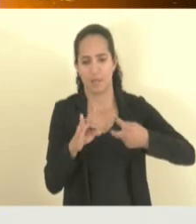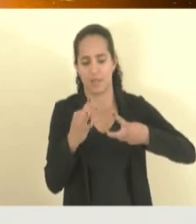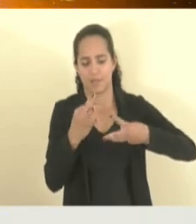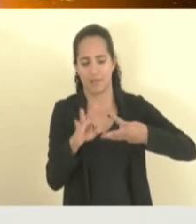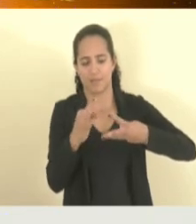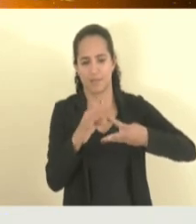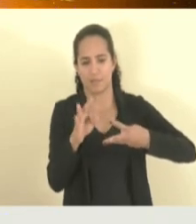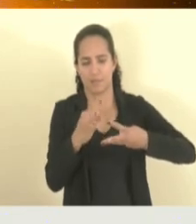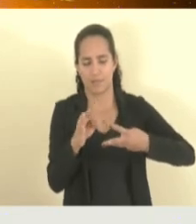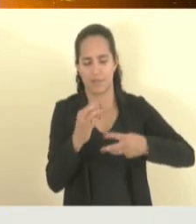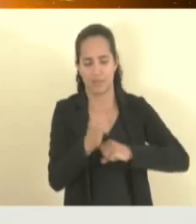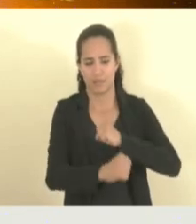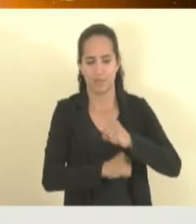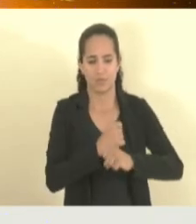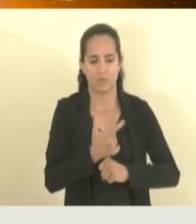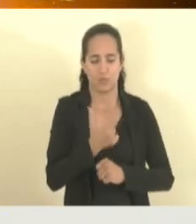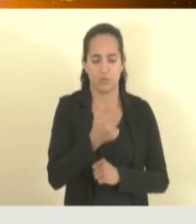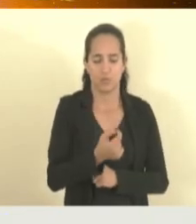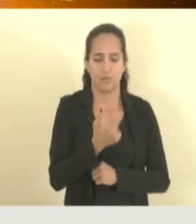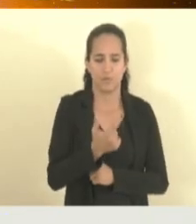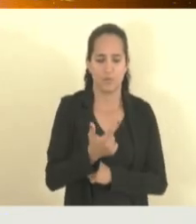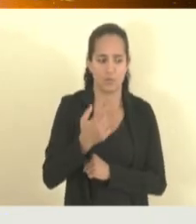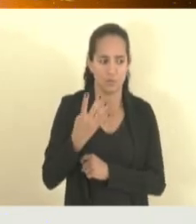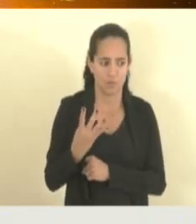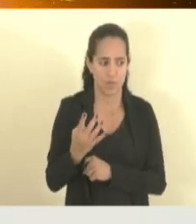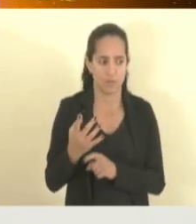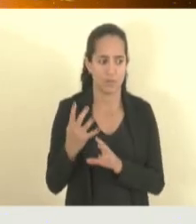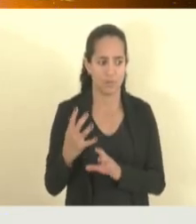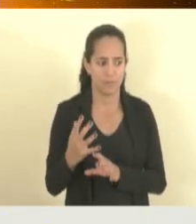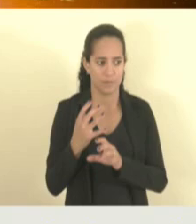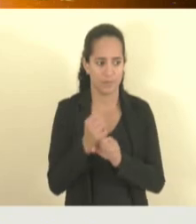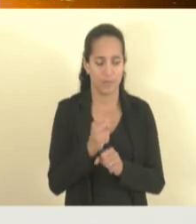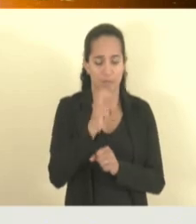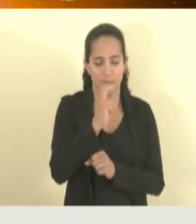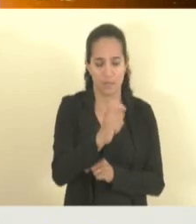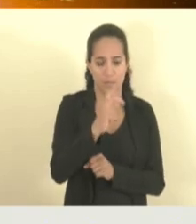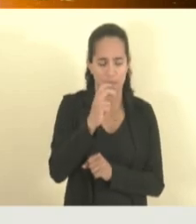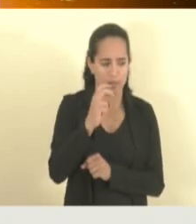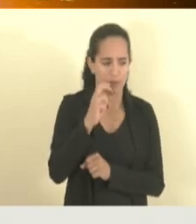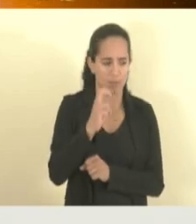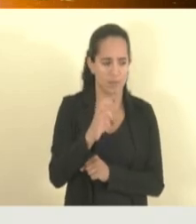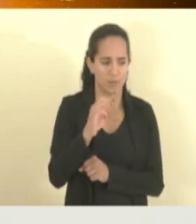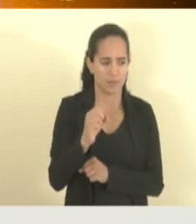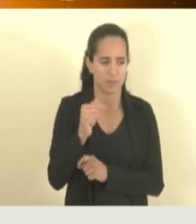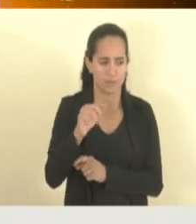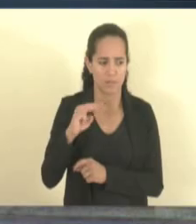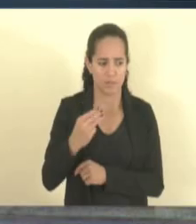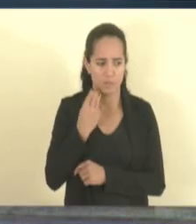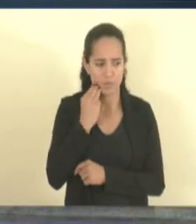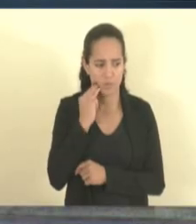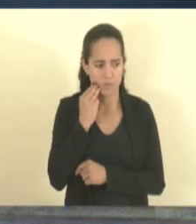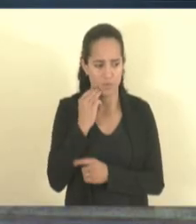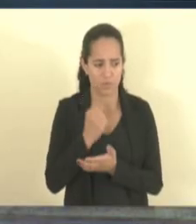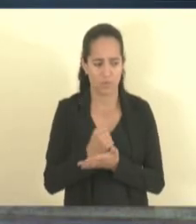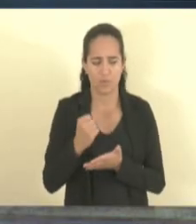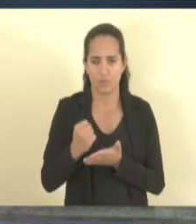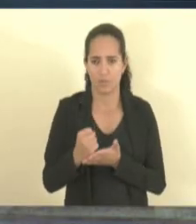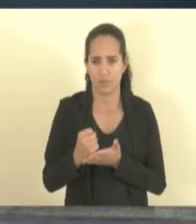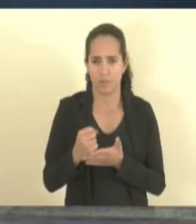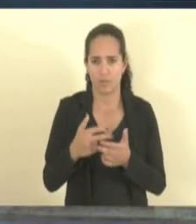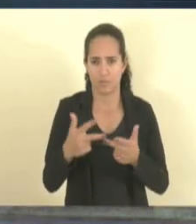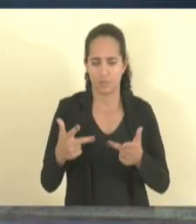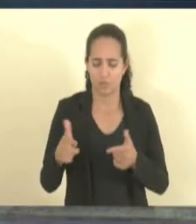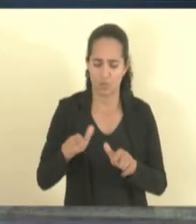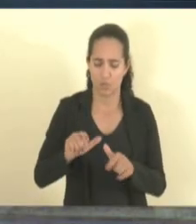Nós estamos aí com lucro líquido de 507 milhões, contratamos em torno de 7,3 bilhões de